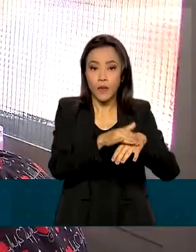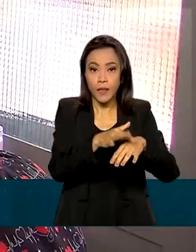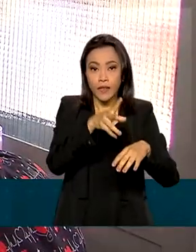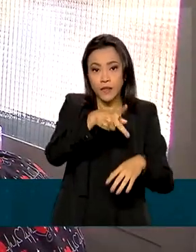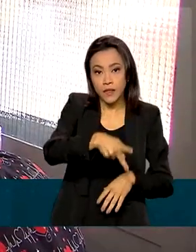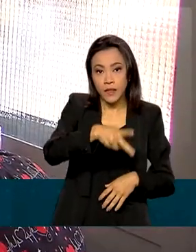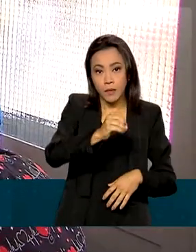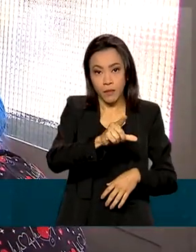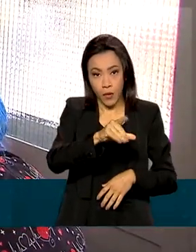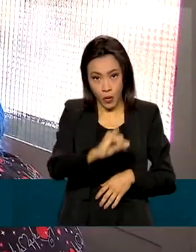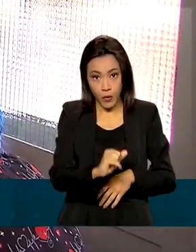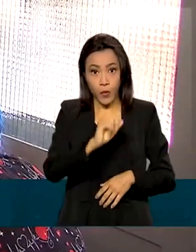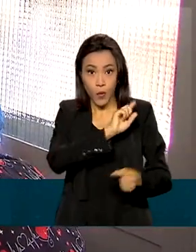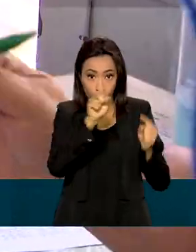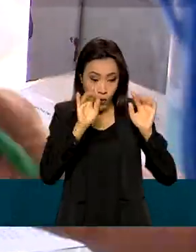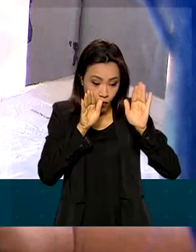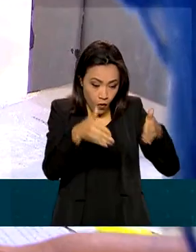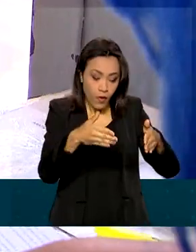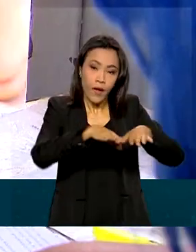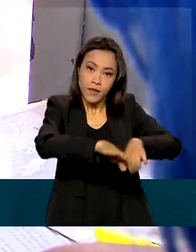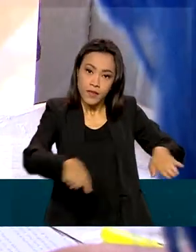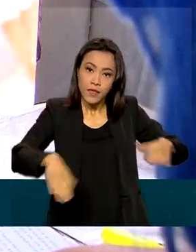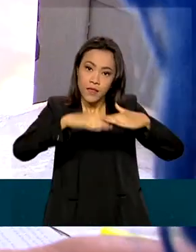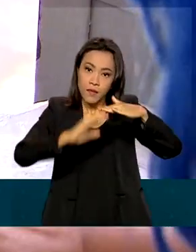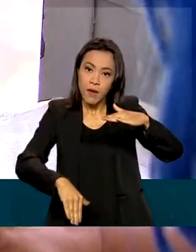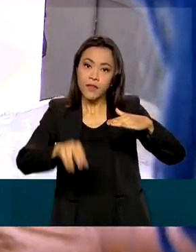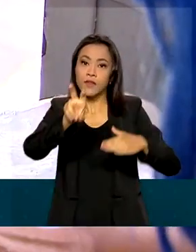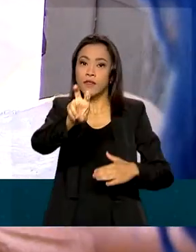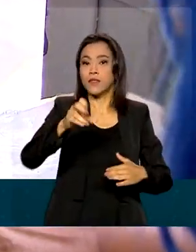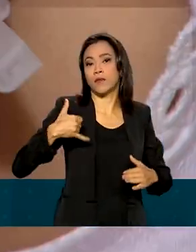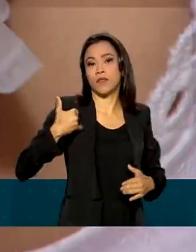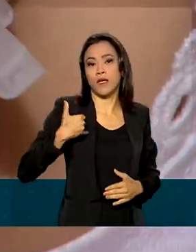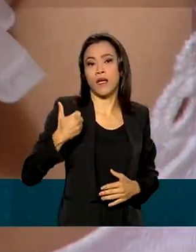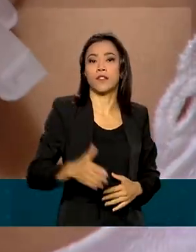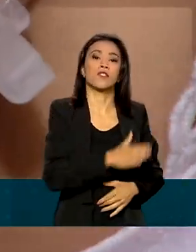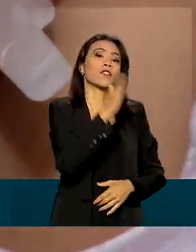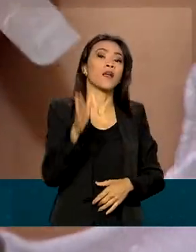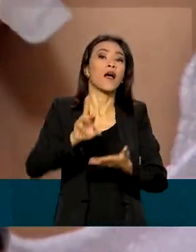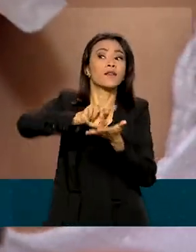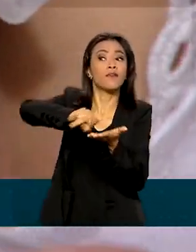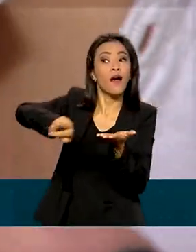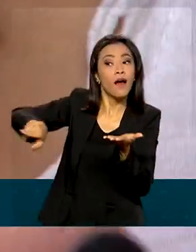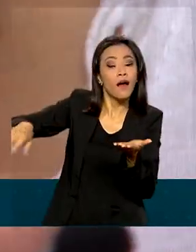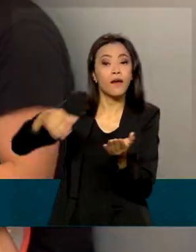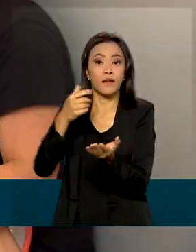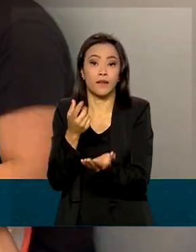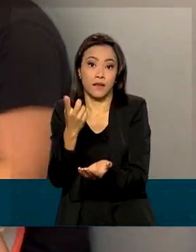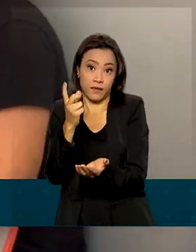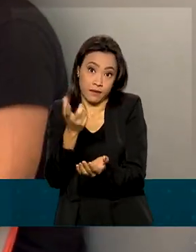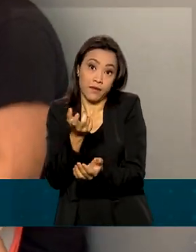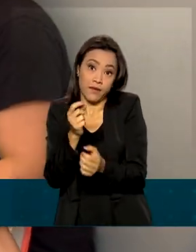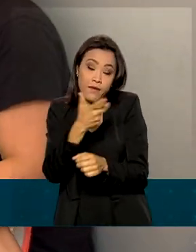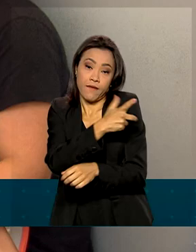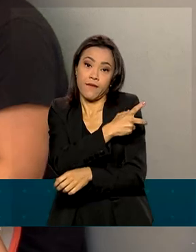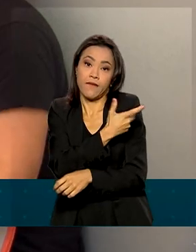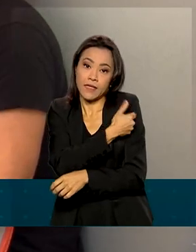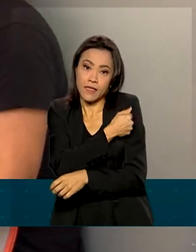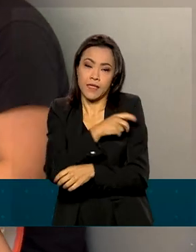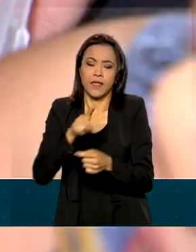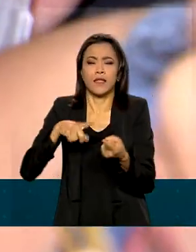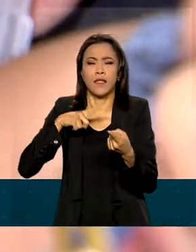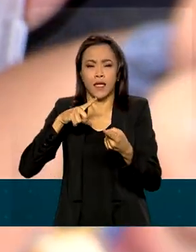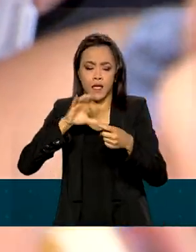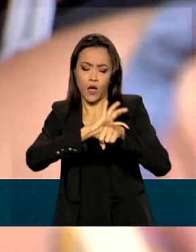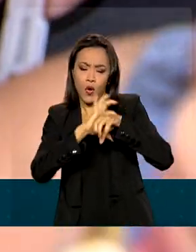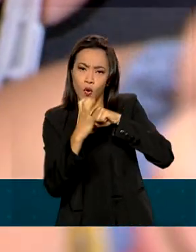-alvo são as crianças menores de 5 anos de idade. Já a ação de multivacinação oferece imunizantes contra a Covid